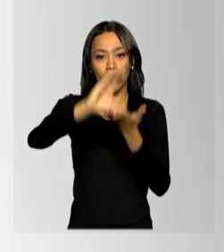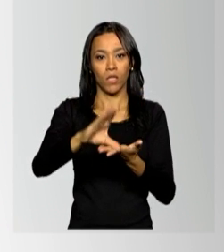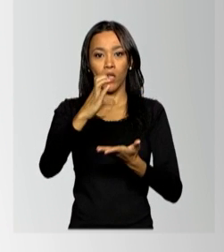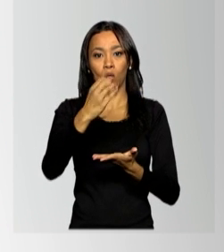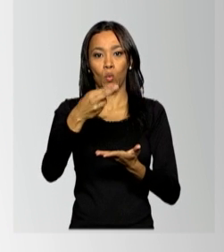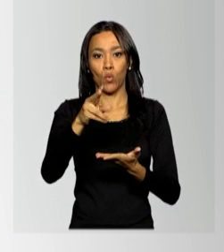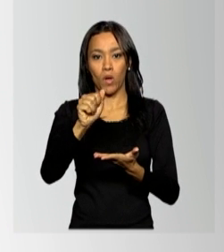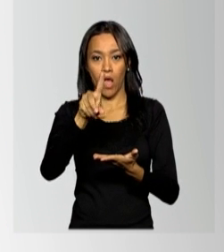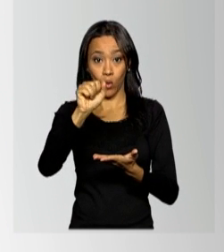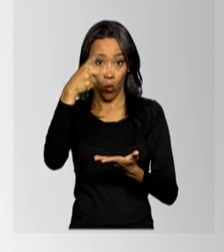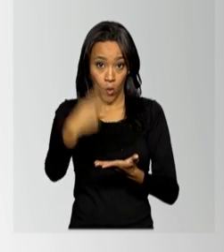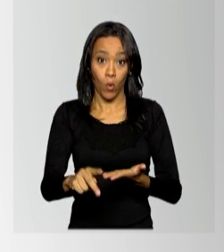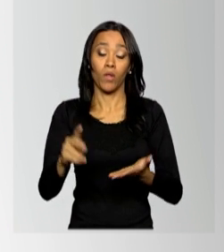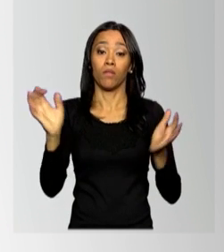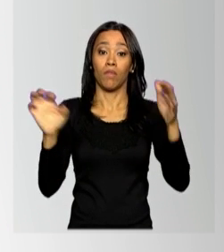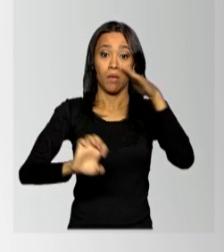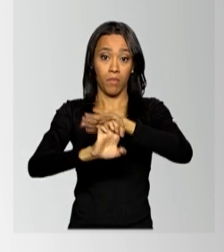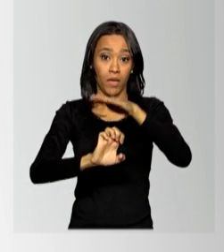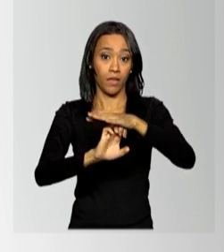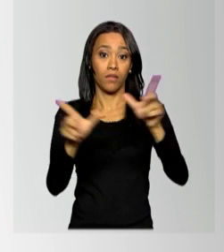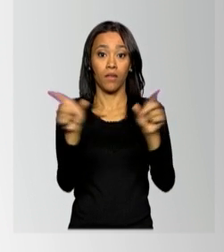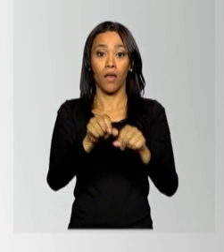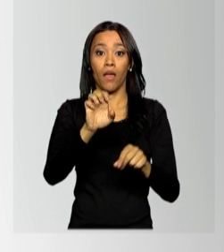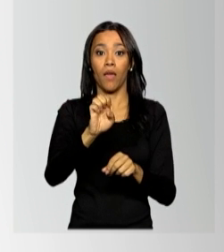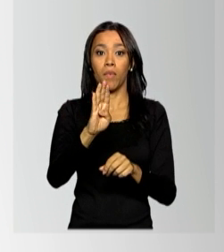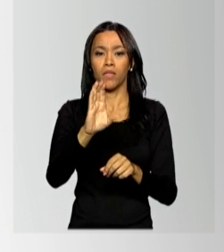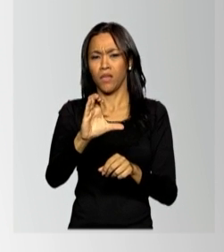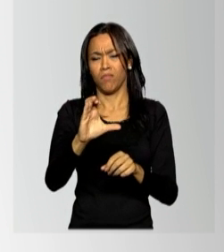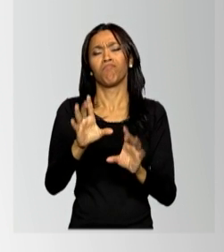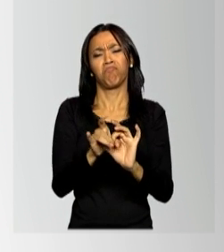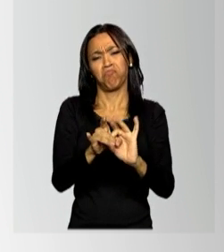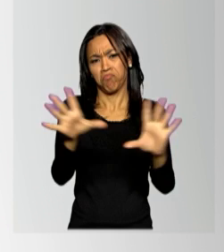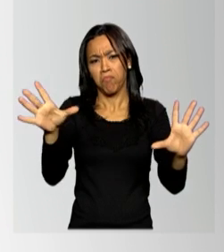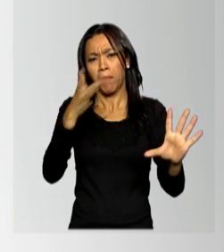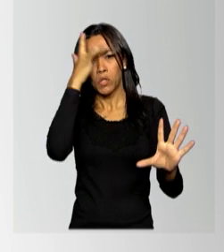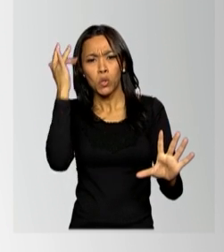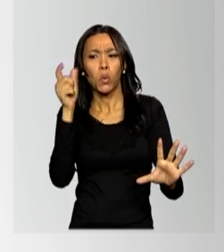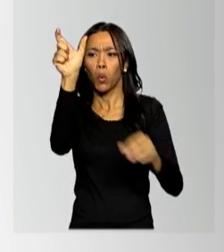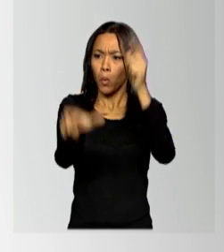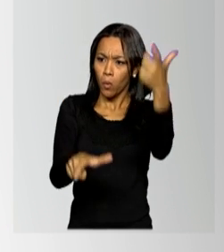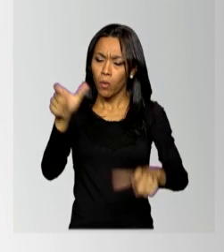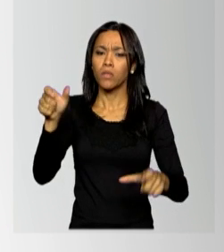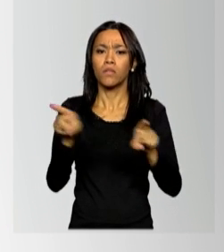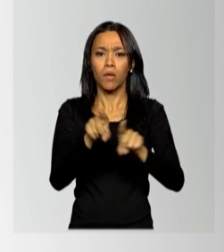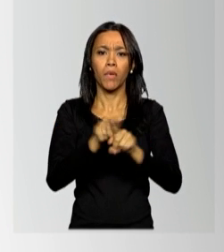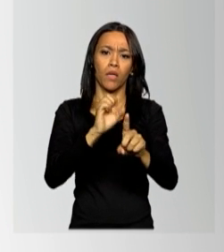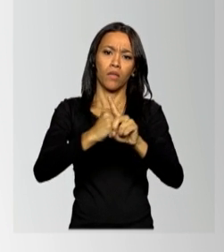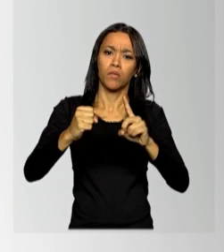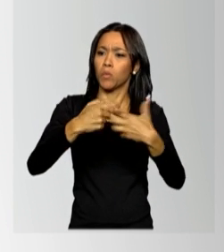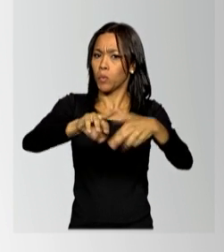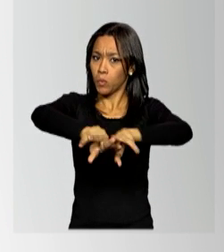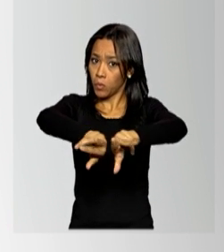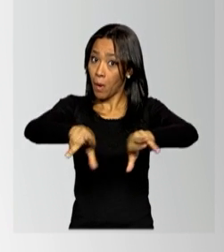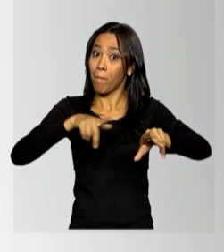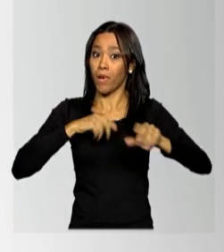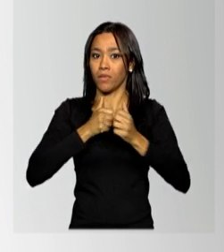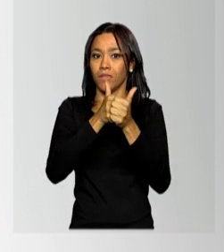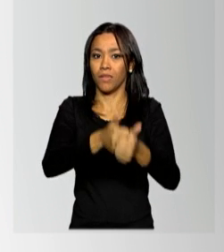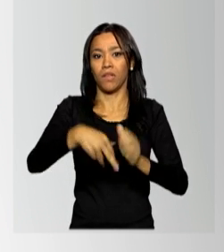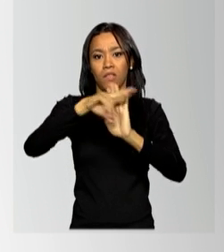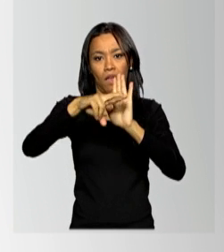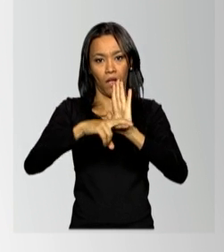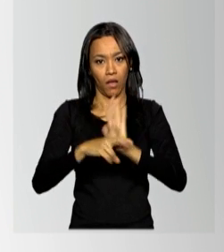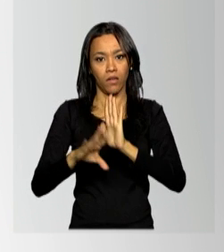Empresa Brasil de Comunicação, EBC. Poderão participar pessoas físicas e entidades da sociedade civil, mediante algumas condições